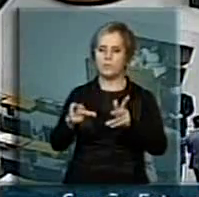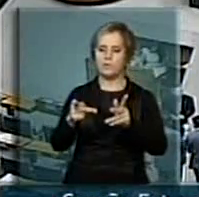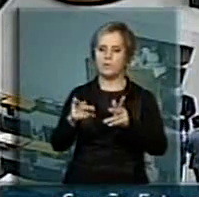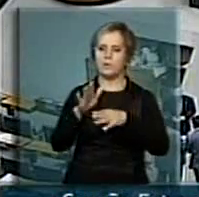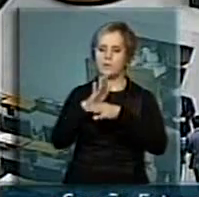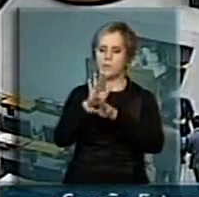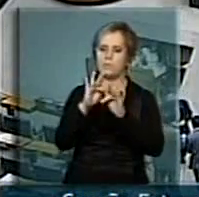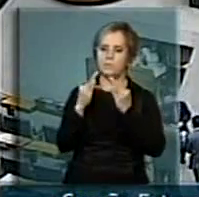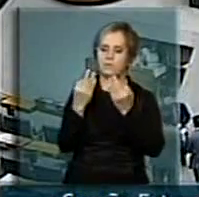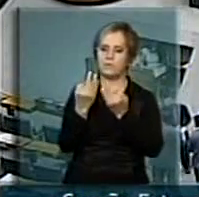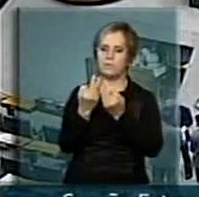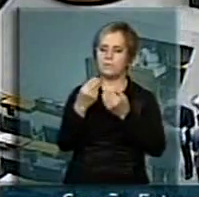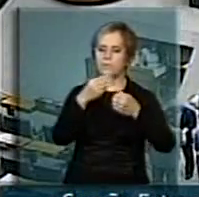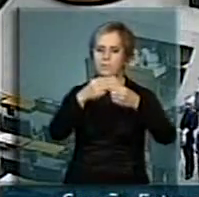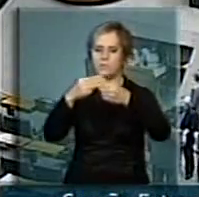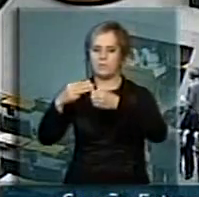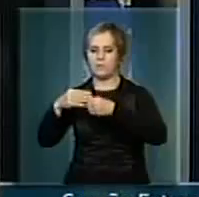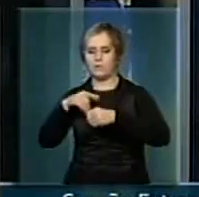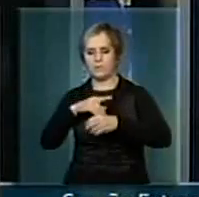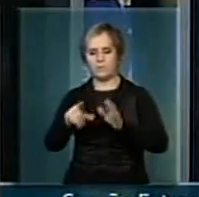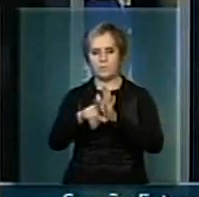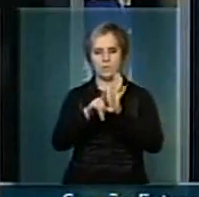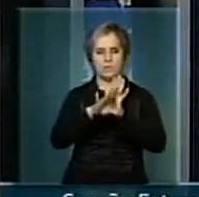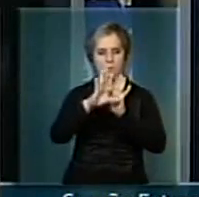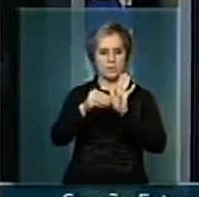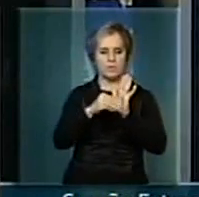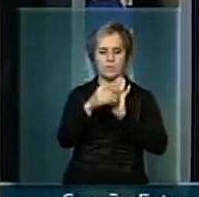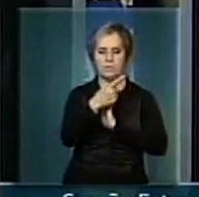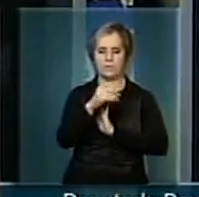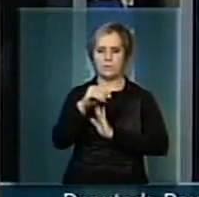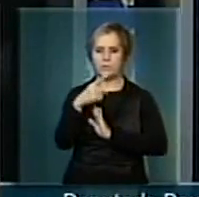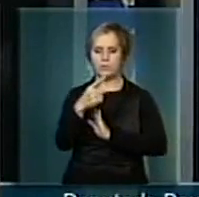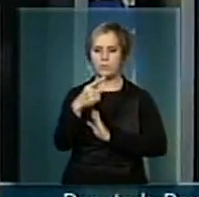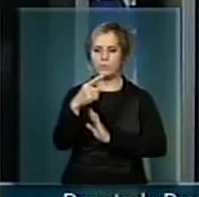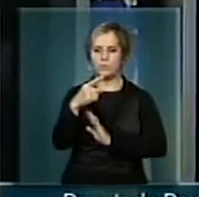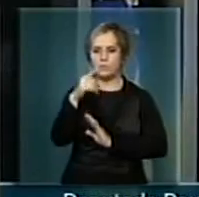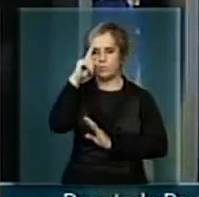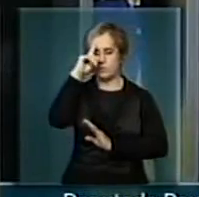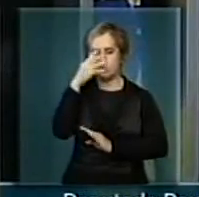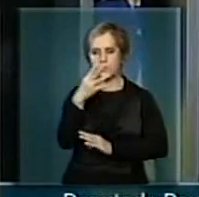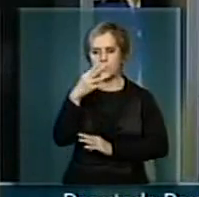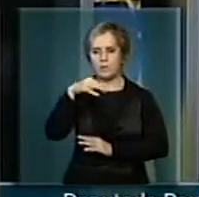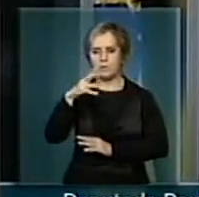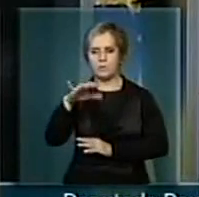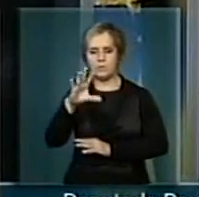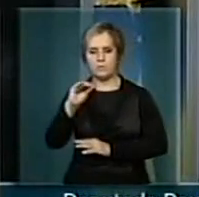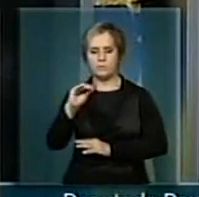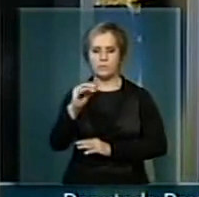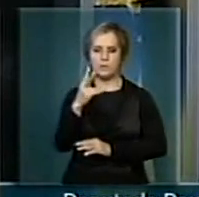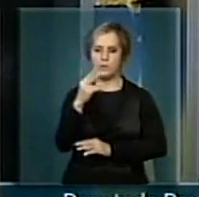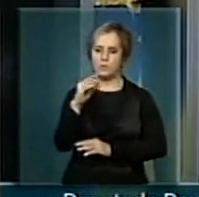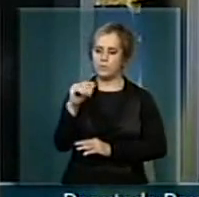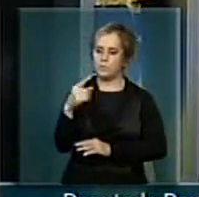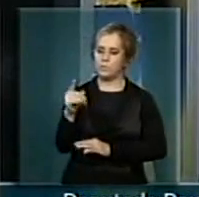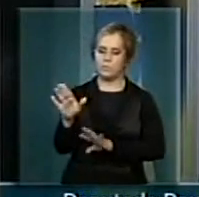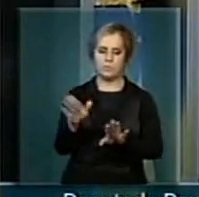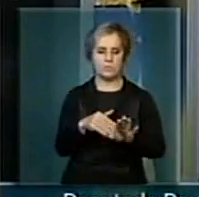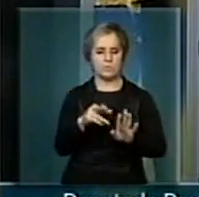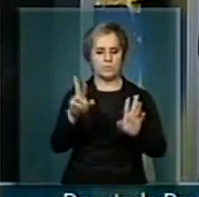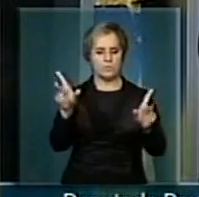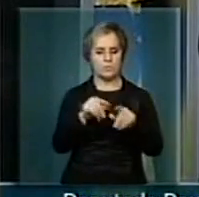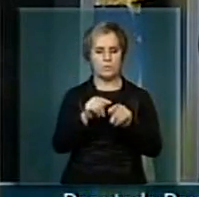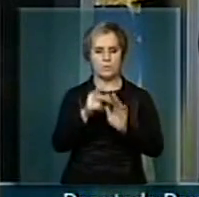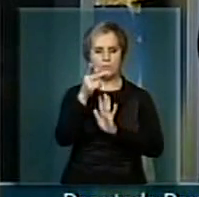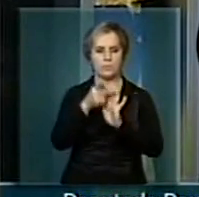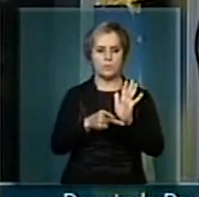dos limites estabelecidos pela Lei Complementar nº 101, de 4 de maio de 2000. Em resumo, o Programa de Saúde da